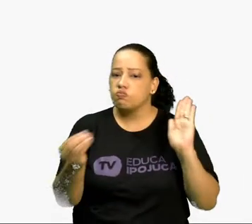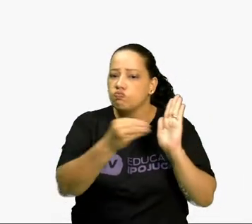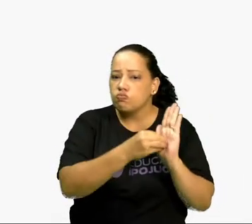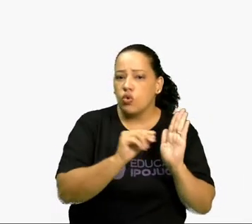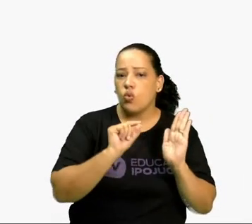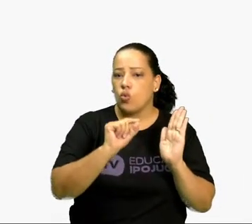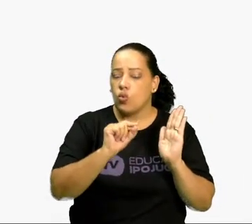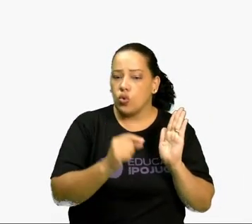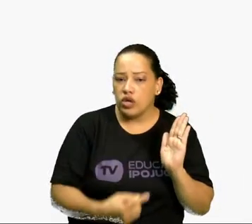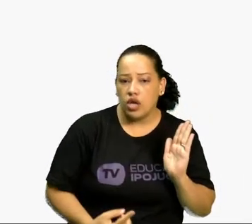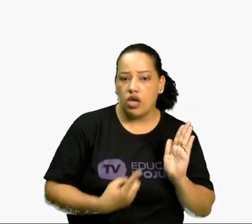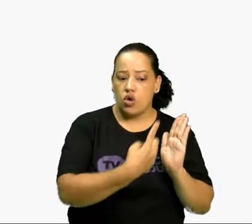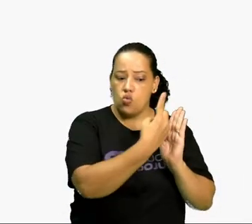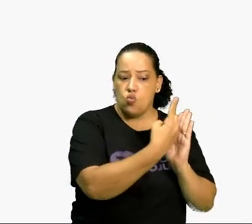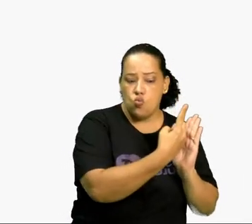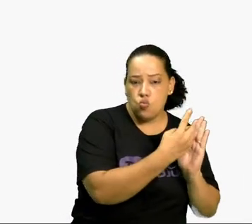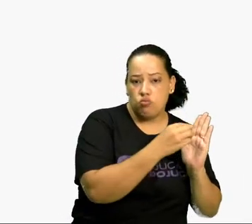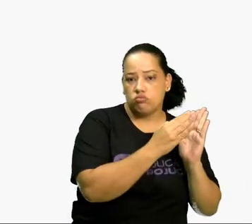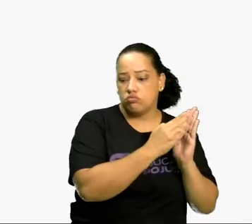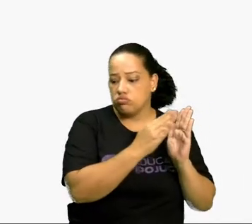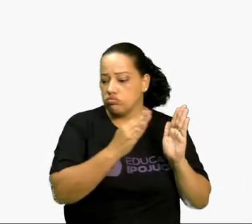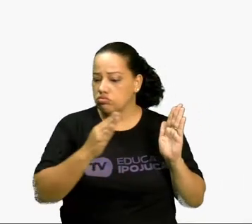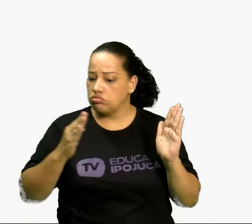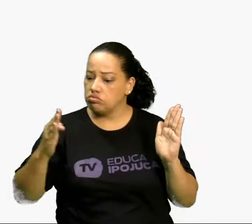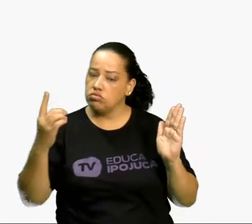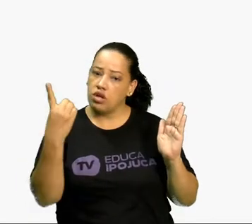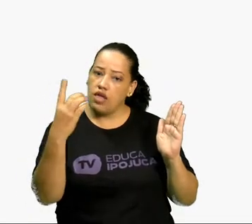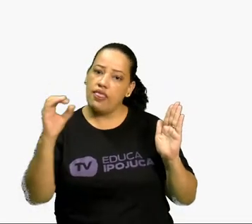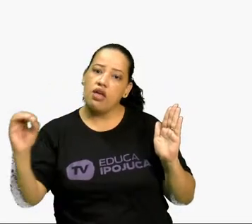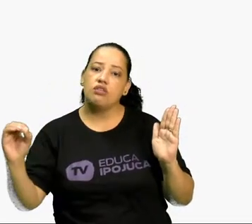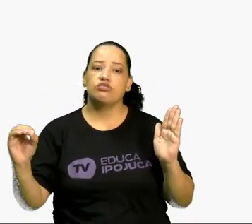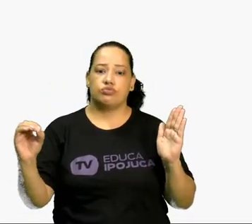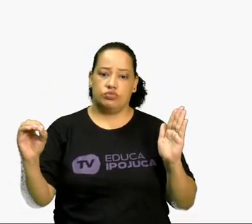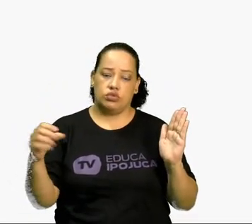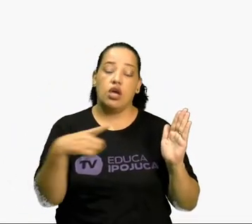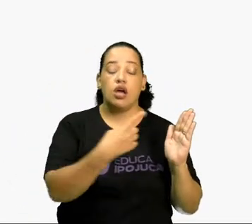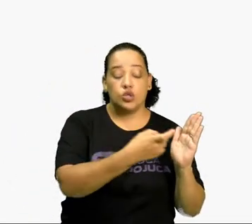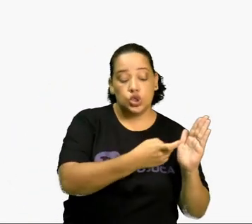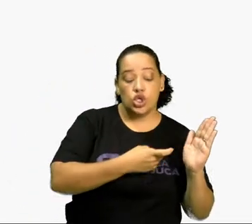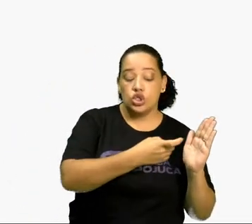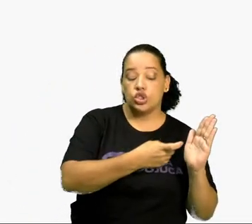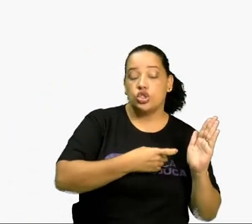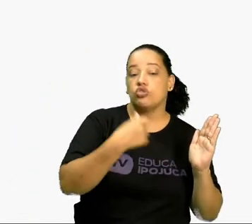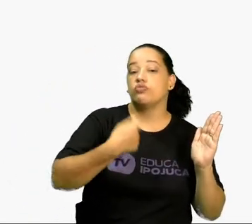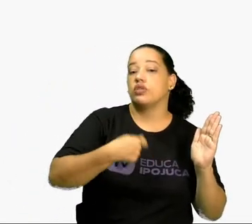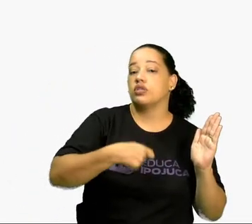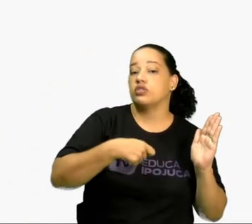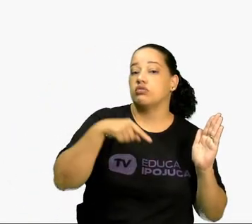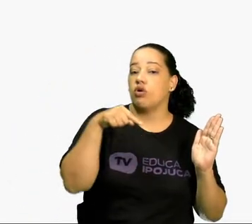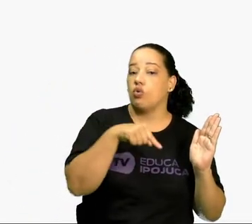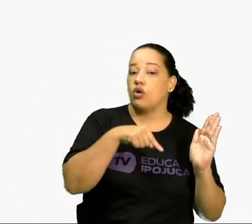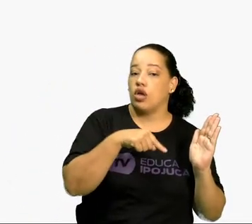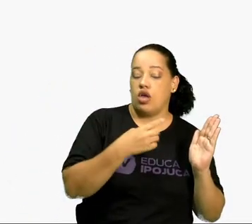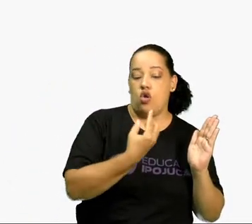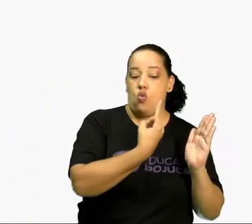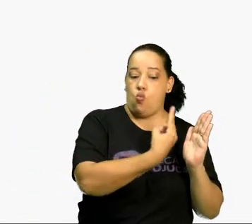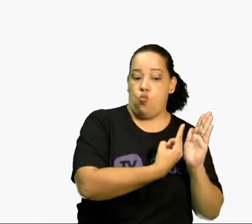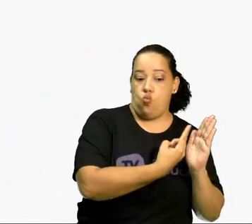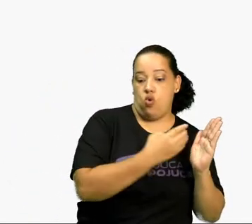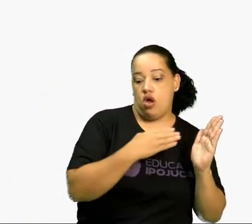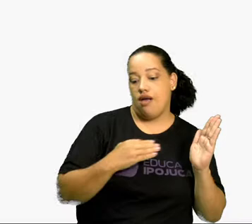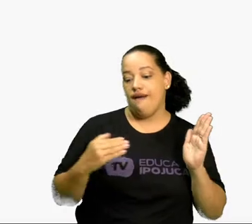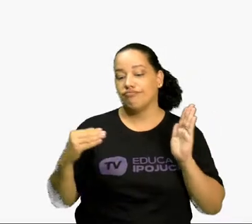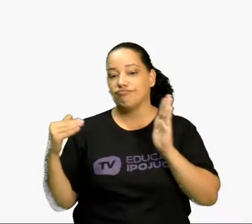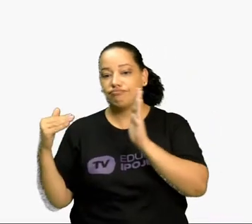1 e 10. Ou seja, o X tem que ser um número de 1 até 9. Não